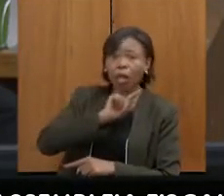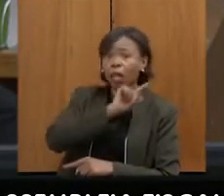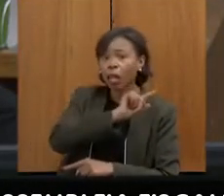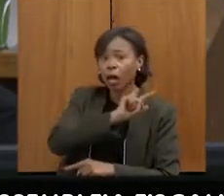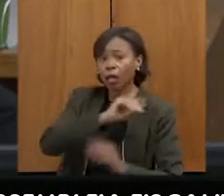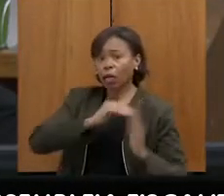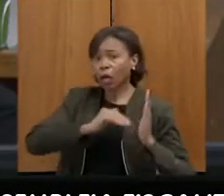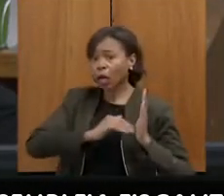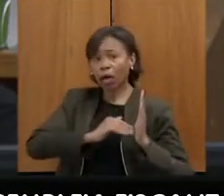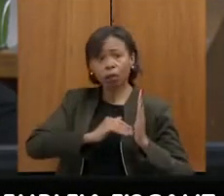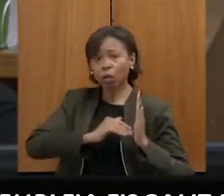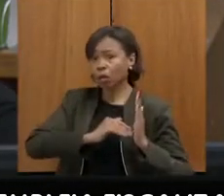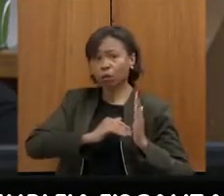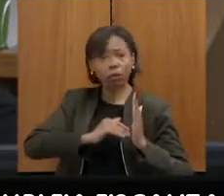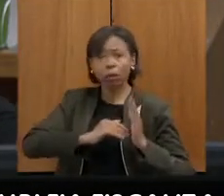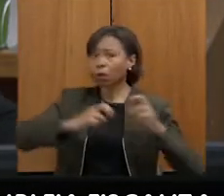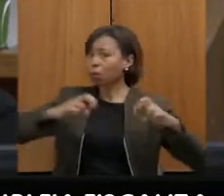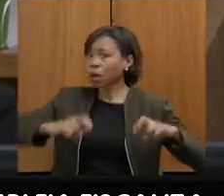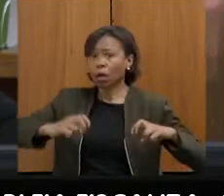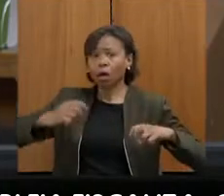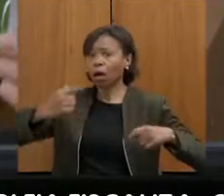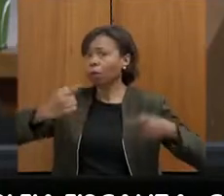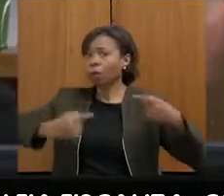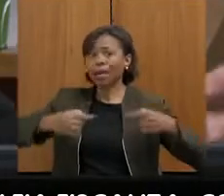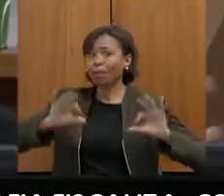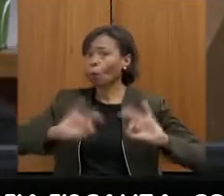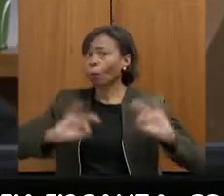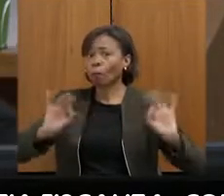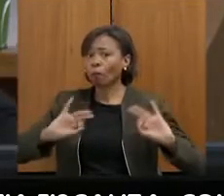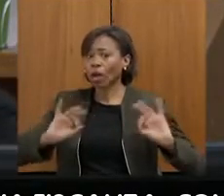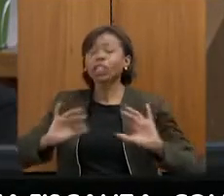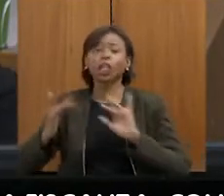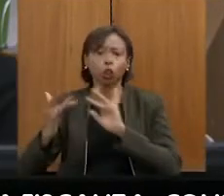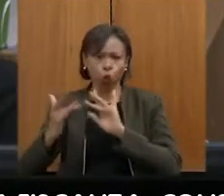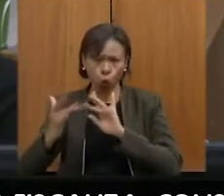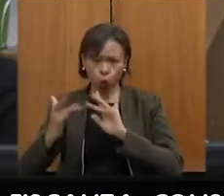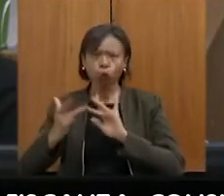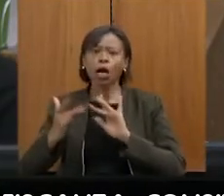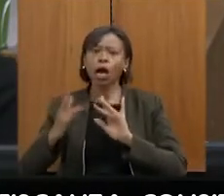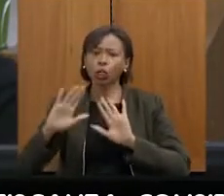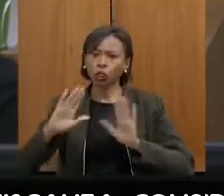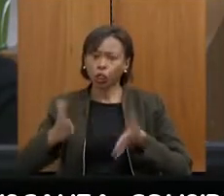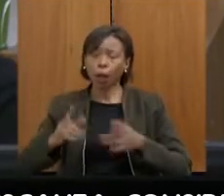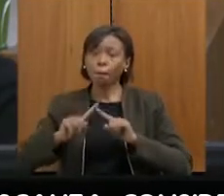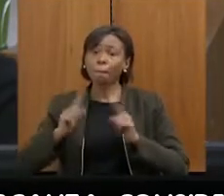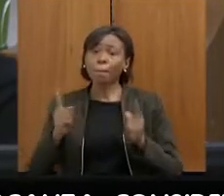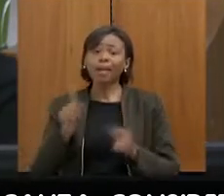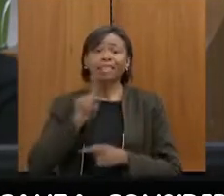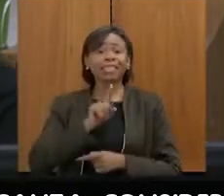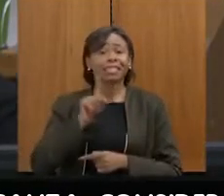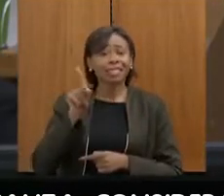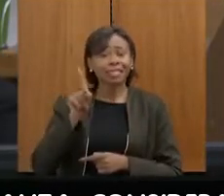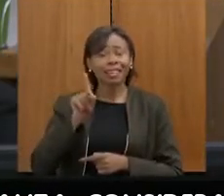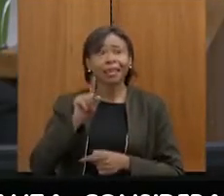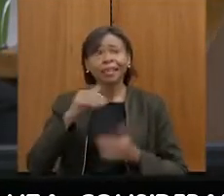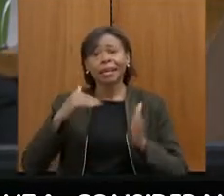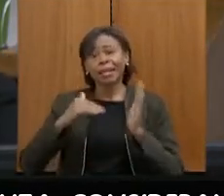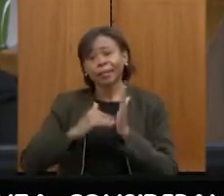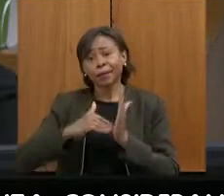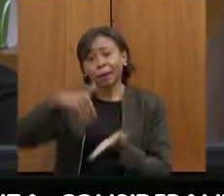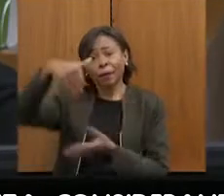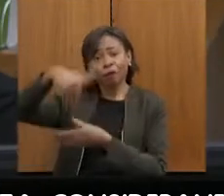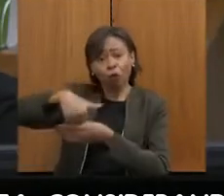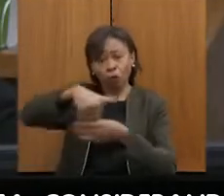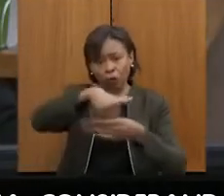fizemos contato com os deputados naquilo, obviamente, que podia ser feito, mas foi, a votação mostrou que qualquer ação